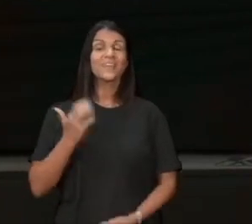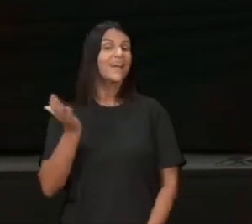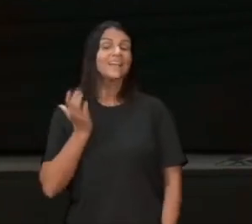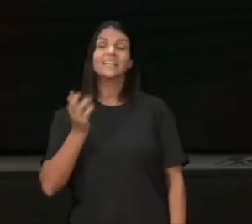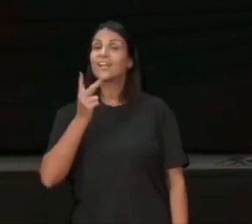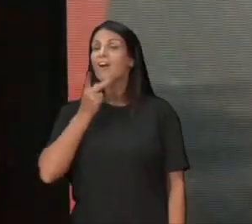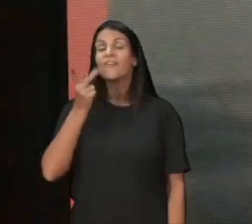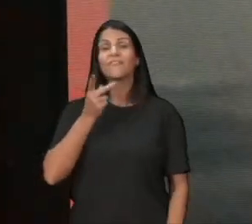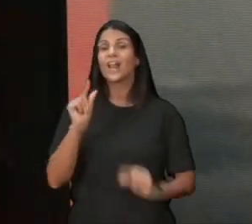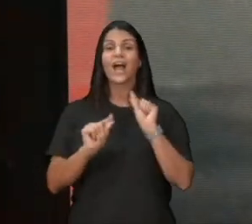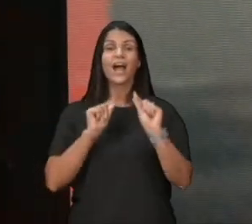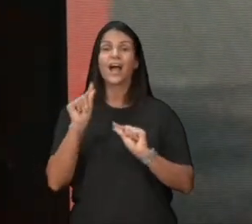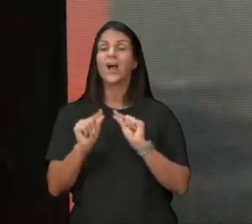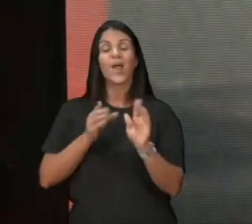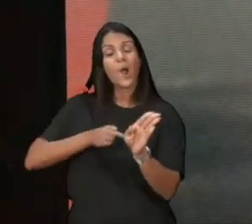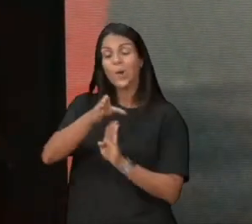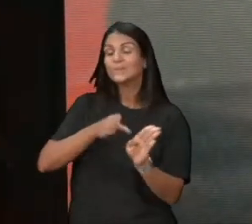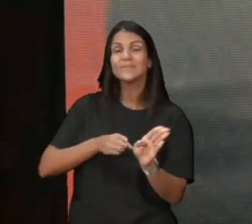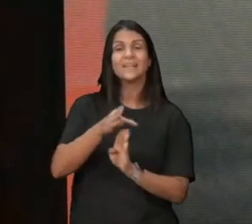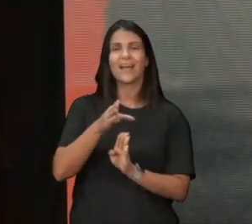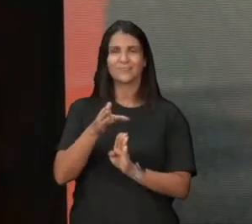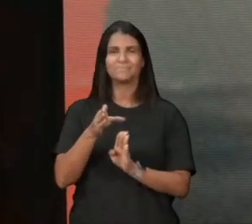tem que tomar muito cuidado, com quem são nossas modelagens,